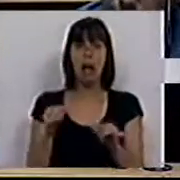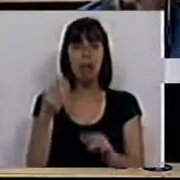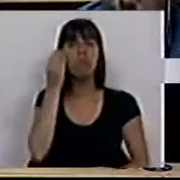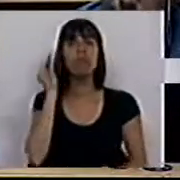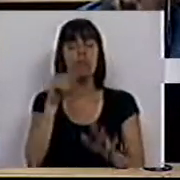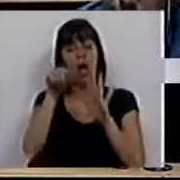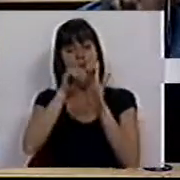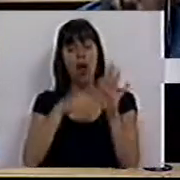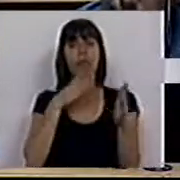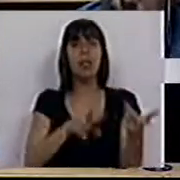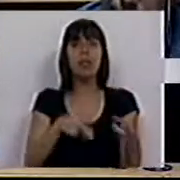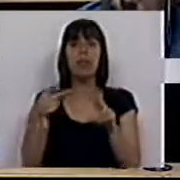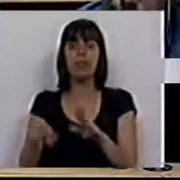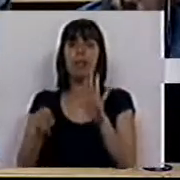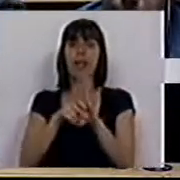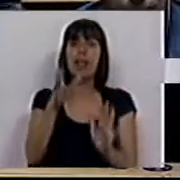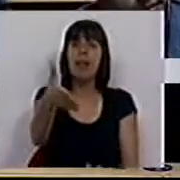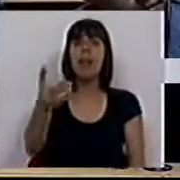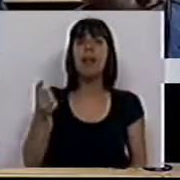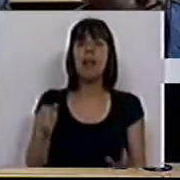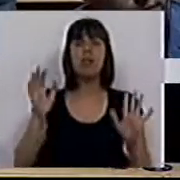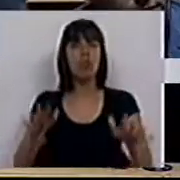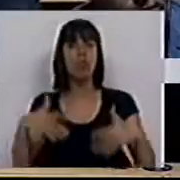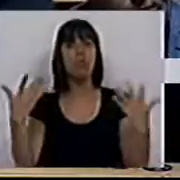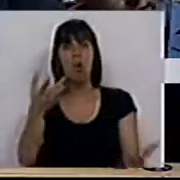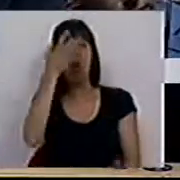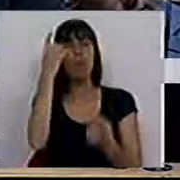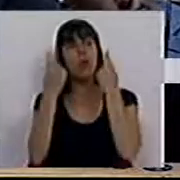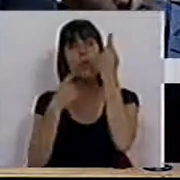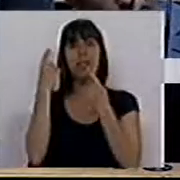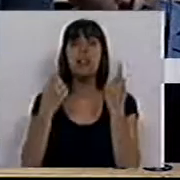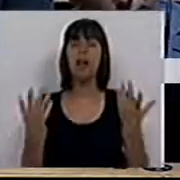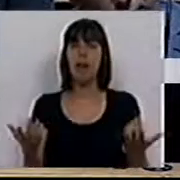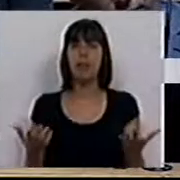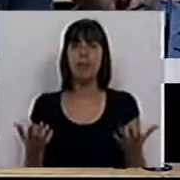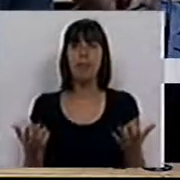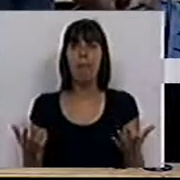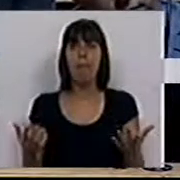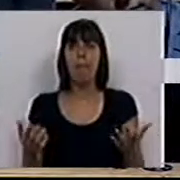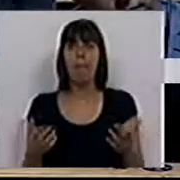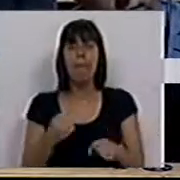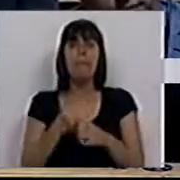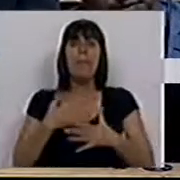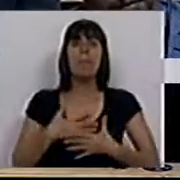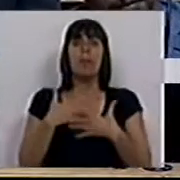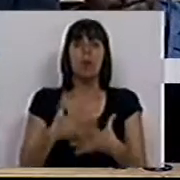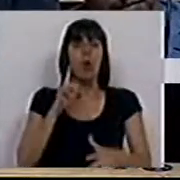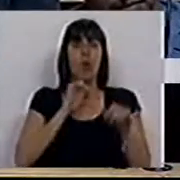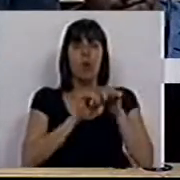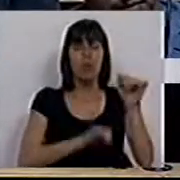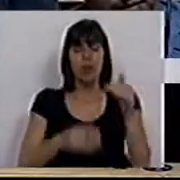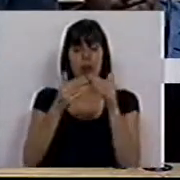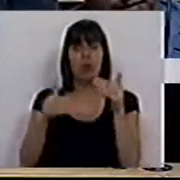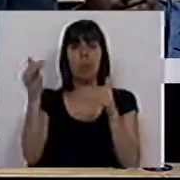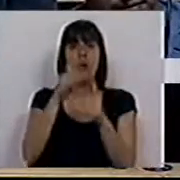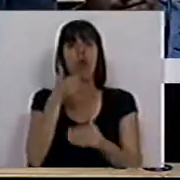recomenda que a norma transitória, acho que é o artigo 15, possa considerar que profissionais com qualificações